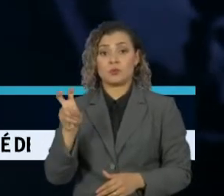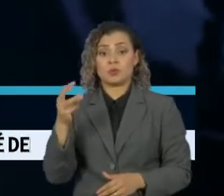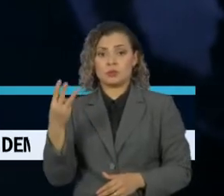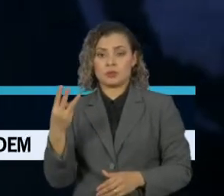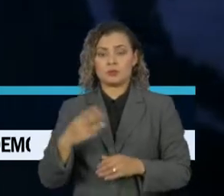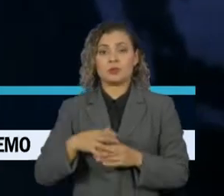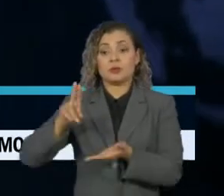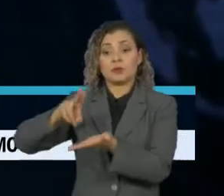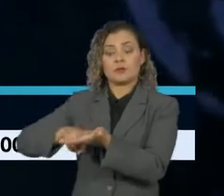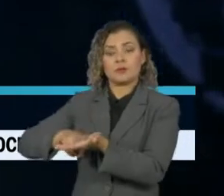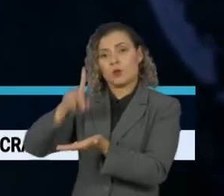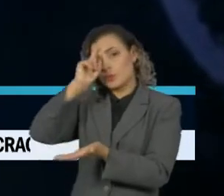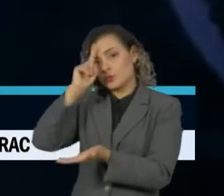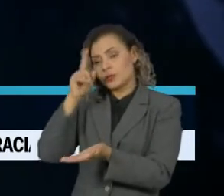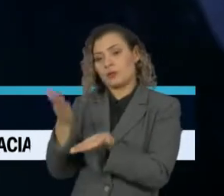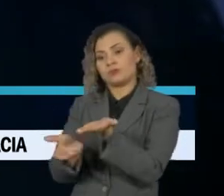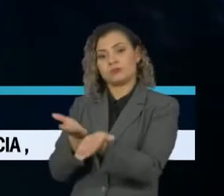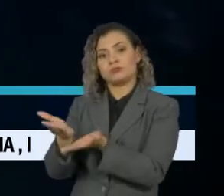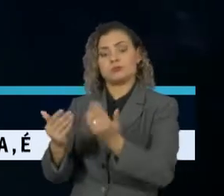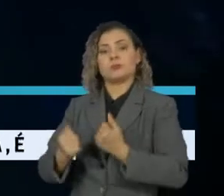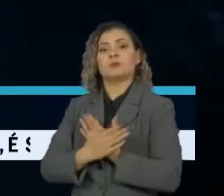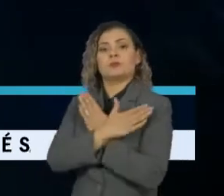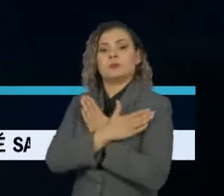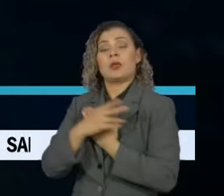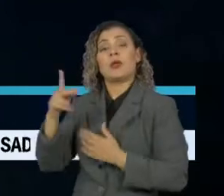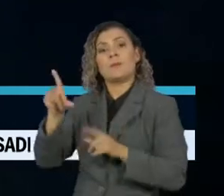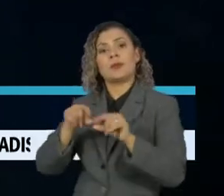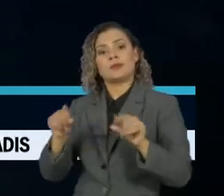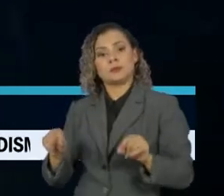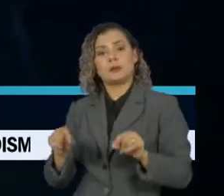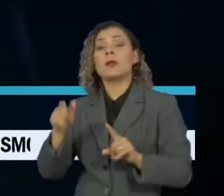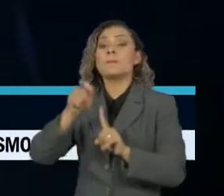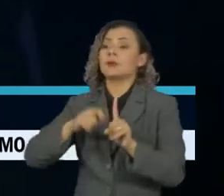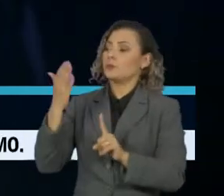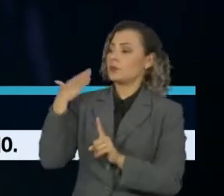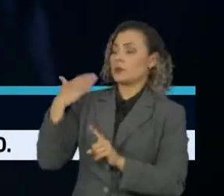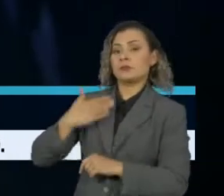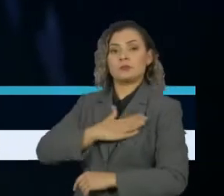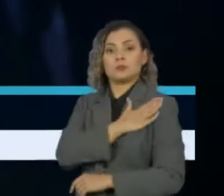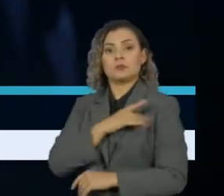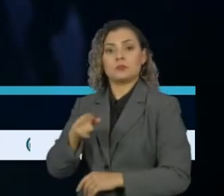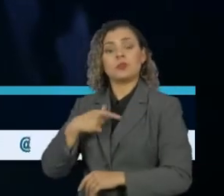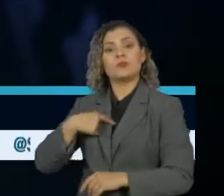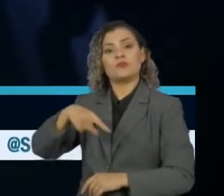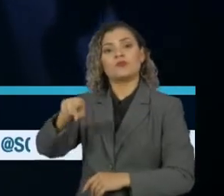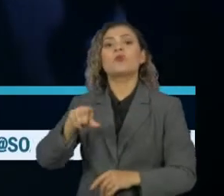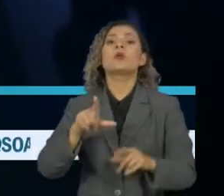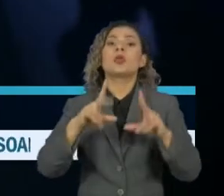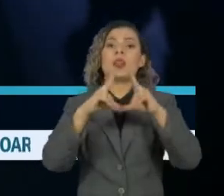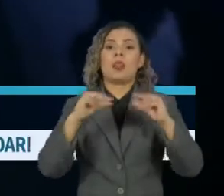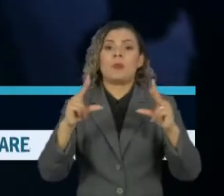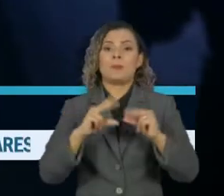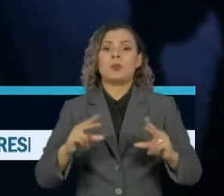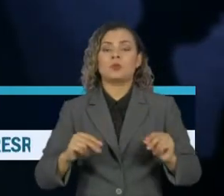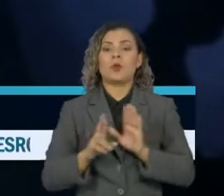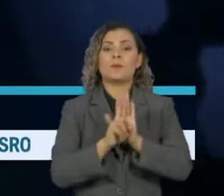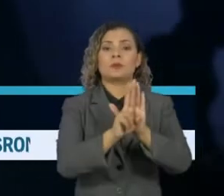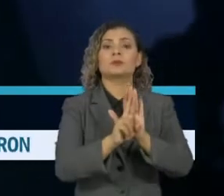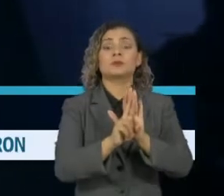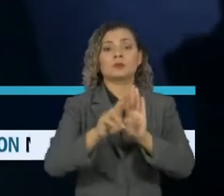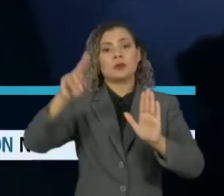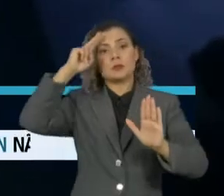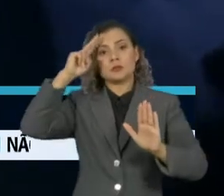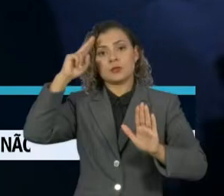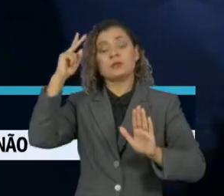Ele estava internado no Hospital das Forças Armadas, em Brasília. No mês passado, o general esteve no Líbano representando o Exército Brasileiro